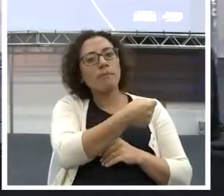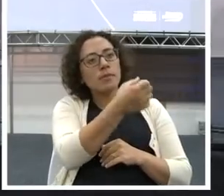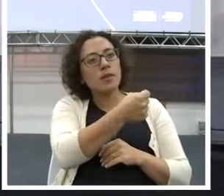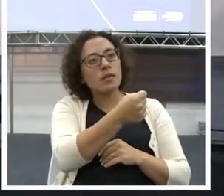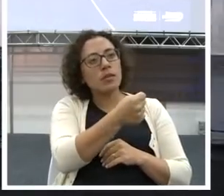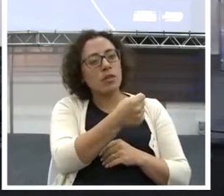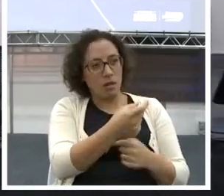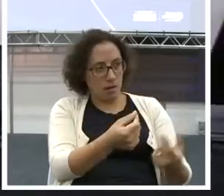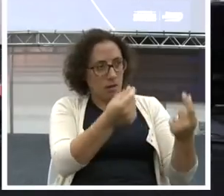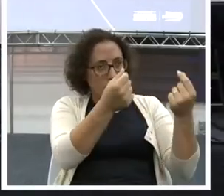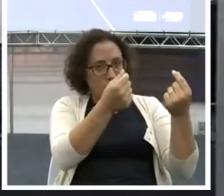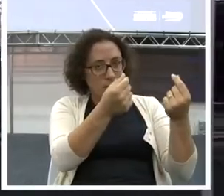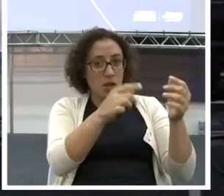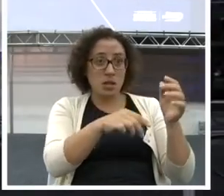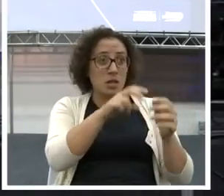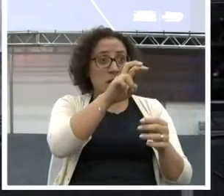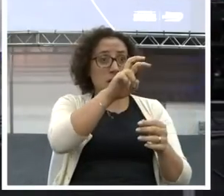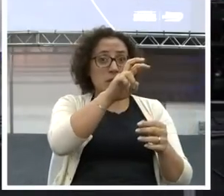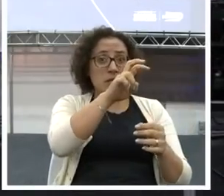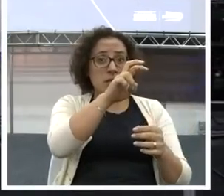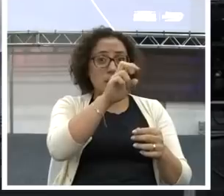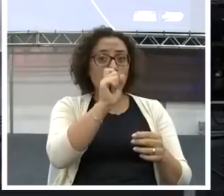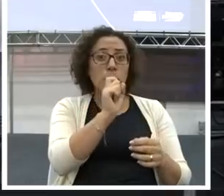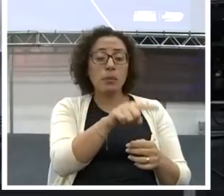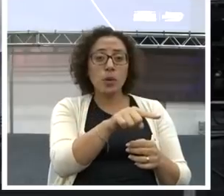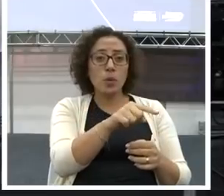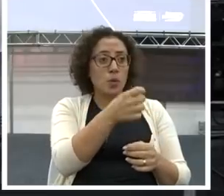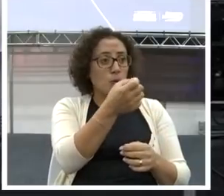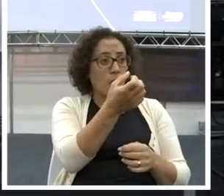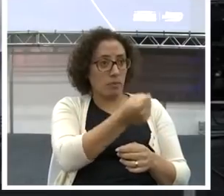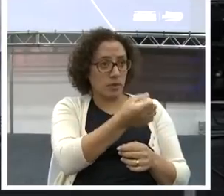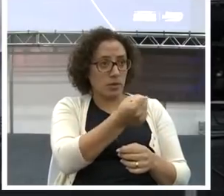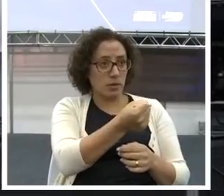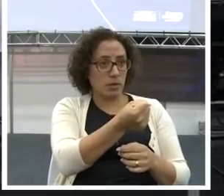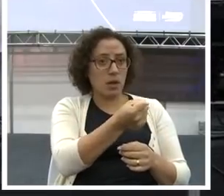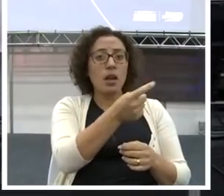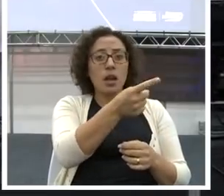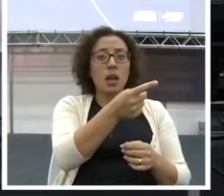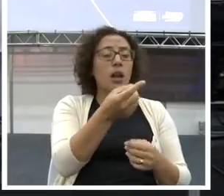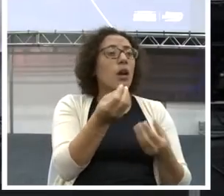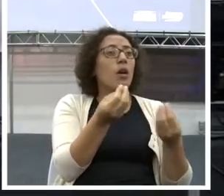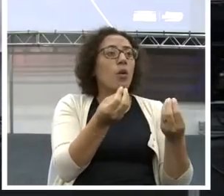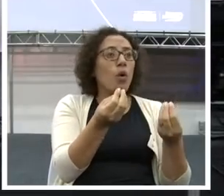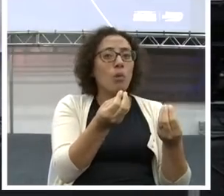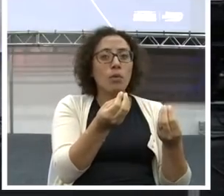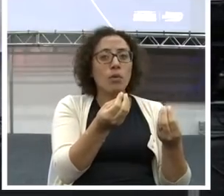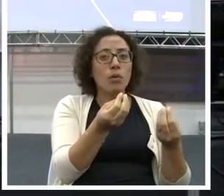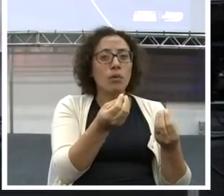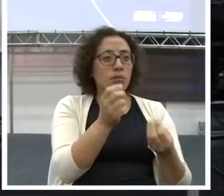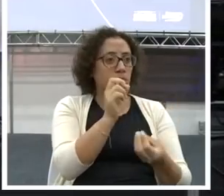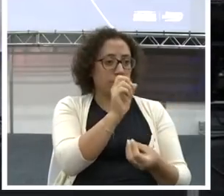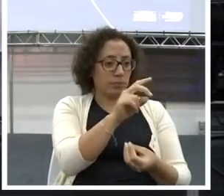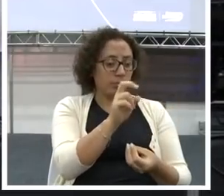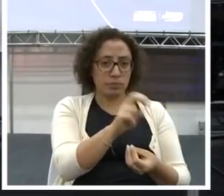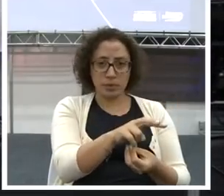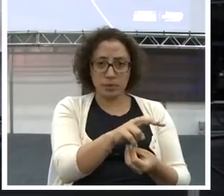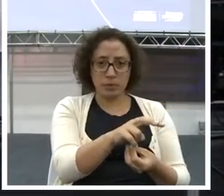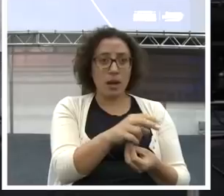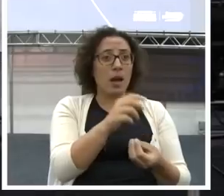aposentadoria de 5 mil, gasta 4 e 500 para sobreviver. Ele precisa continuar trabalhando para pagar suas contas?